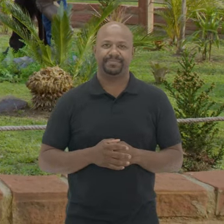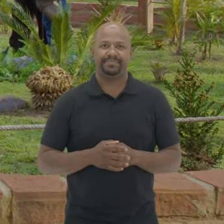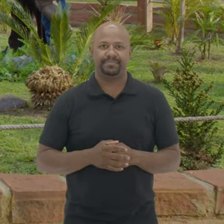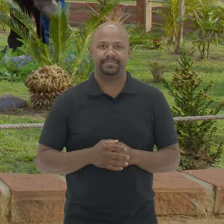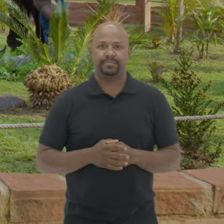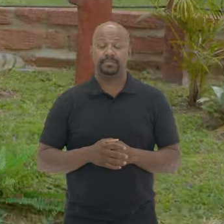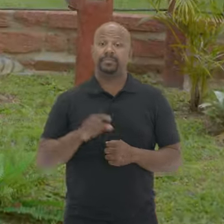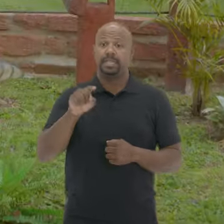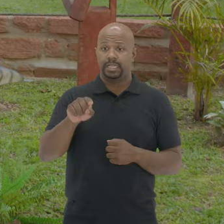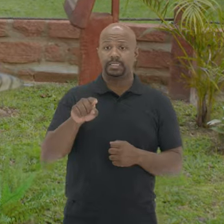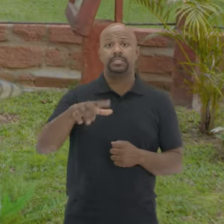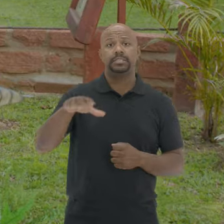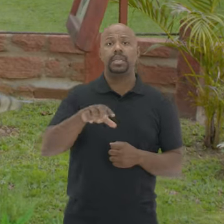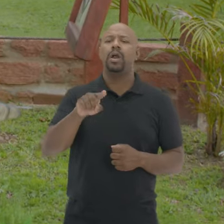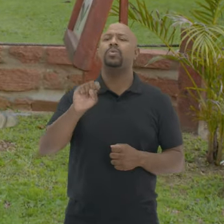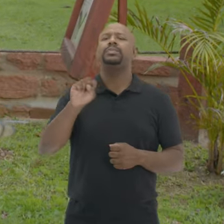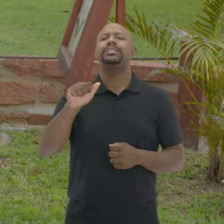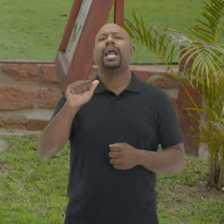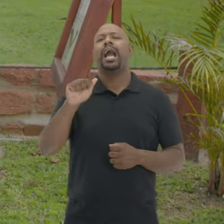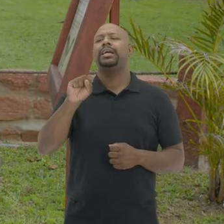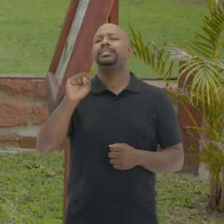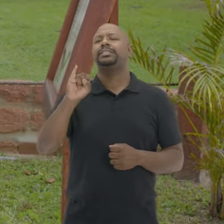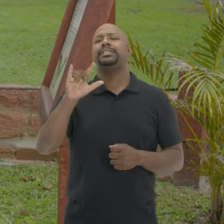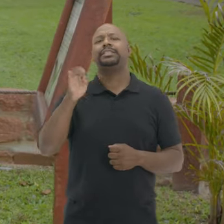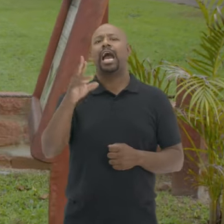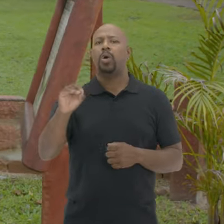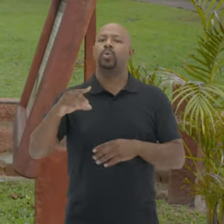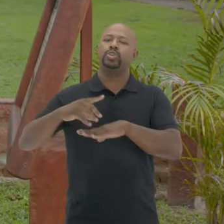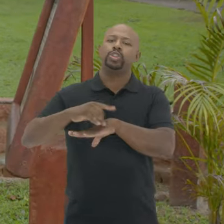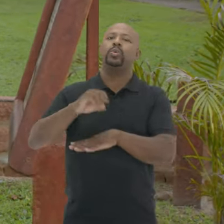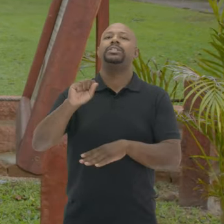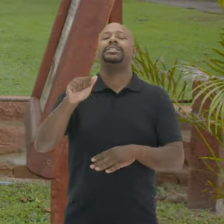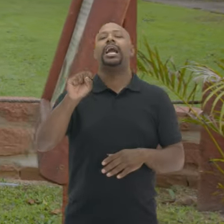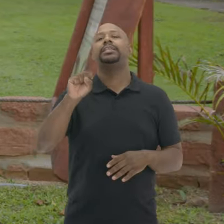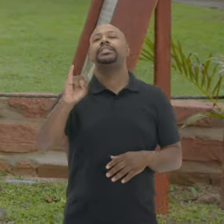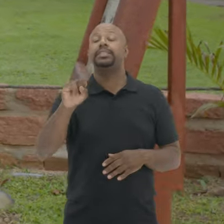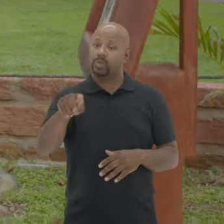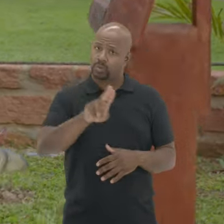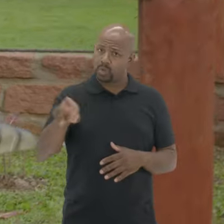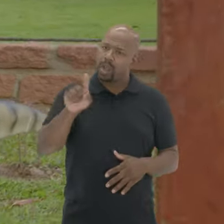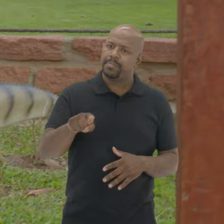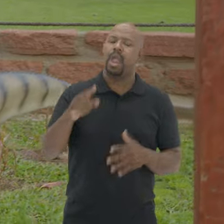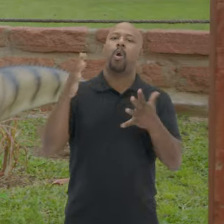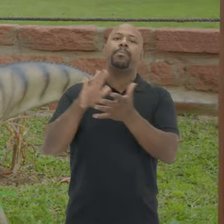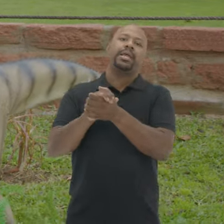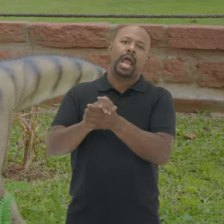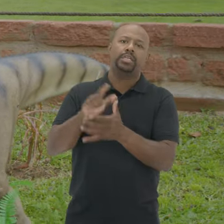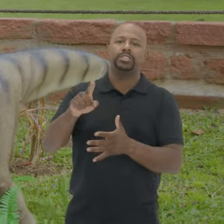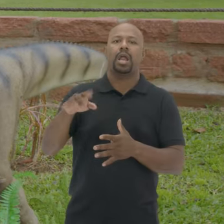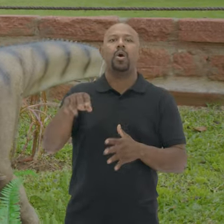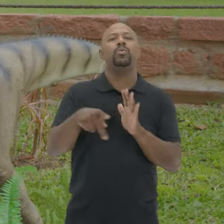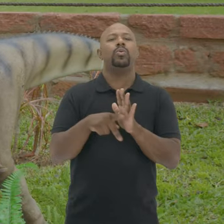Daniel leu uma placa Esse aqui É o Sacisaurus agudoensis O dinossací O nome vem em